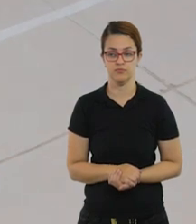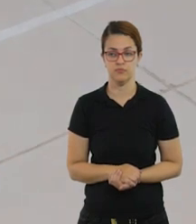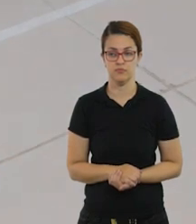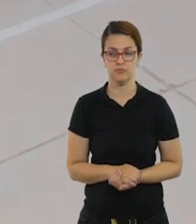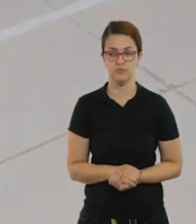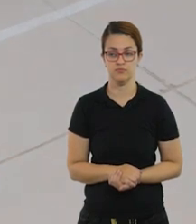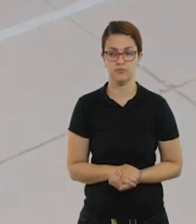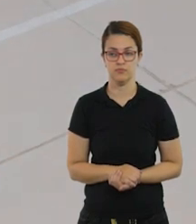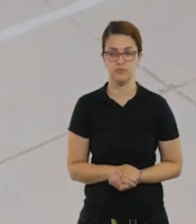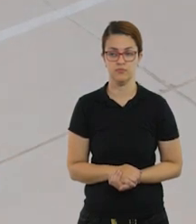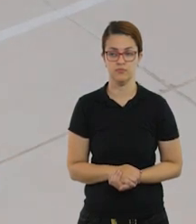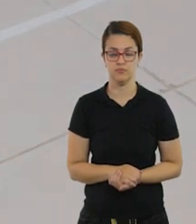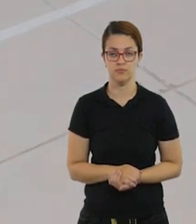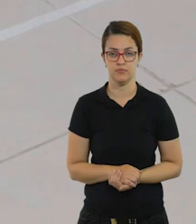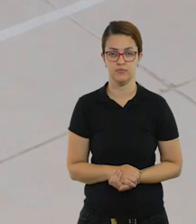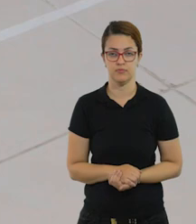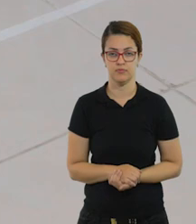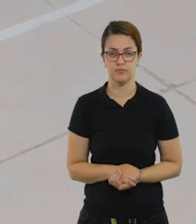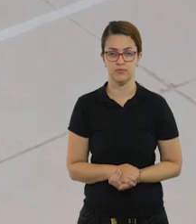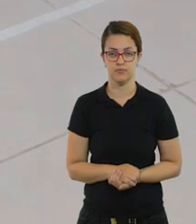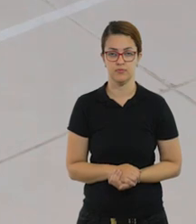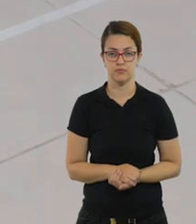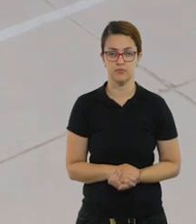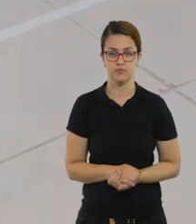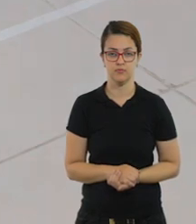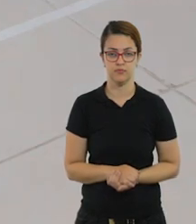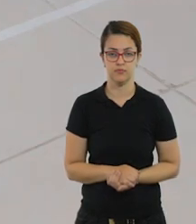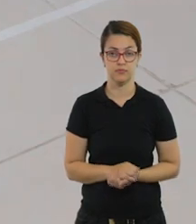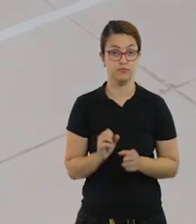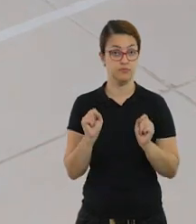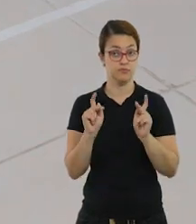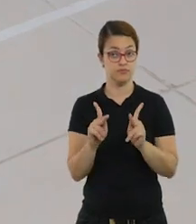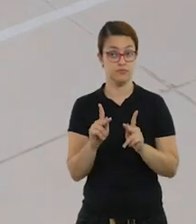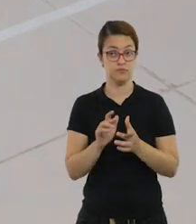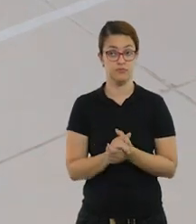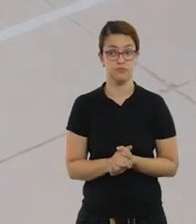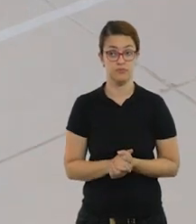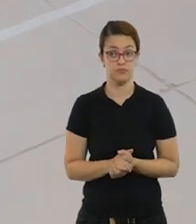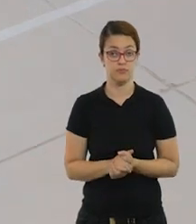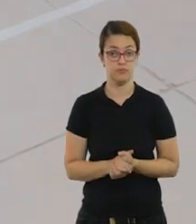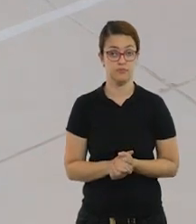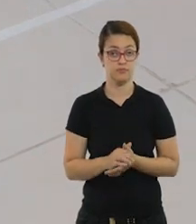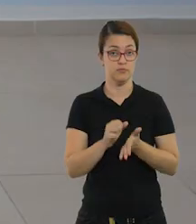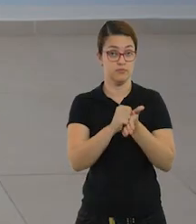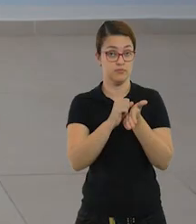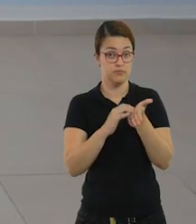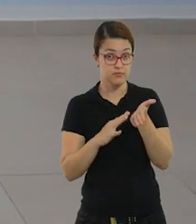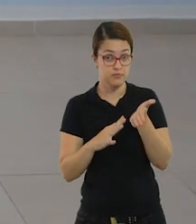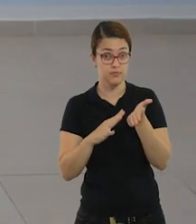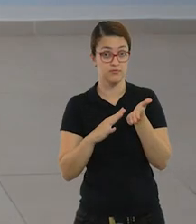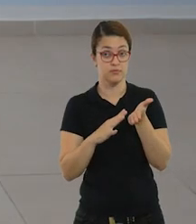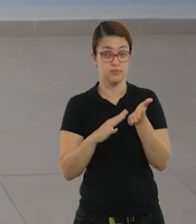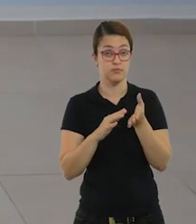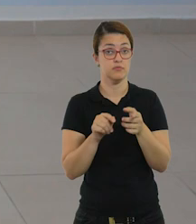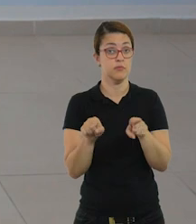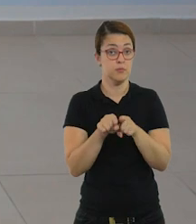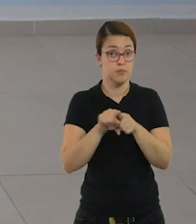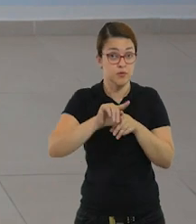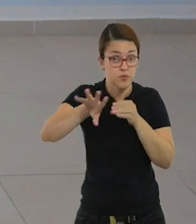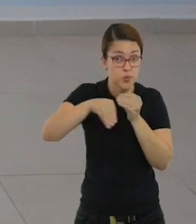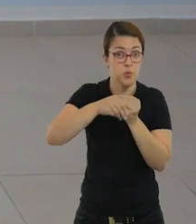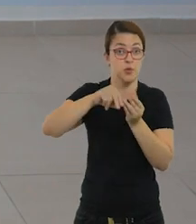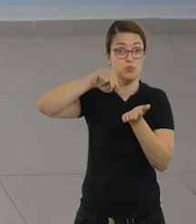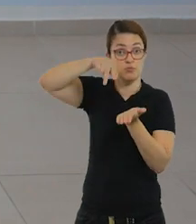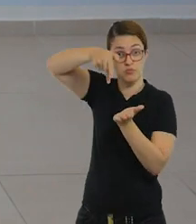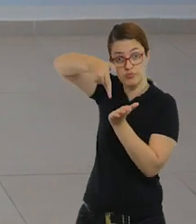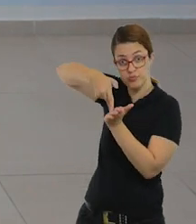Minoê, Minoê, Minoê, Lengu está lá dancendo, Lengu está lá dancendo, ok? Bom, essa atividade você pode estar